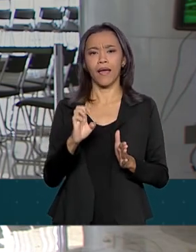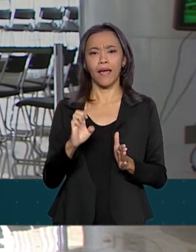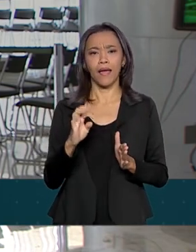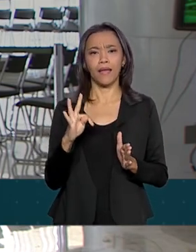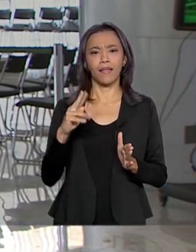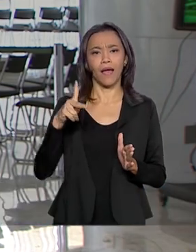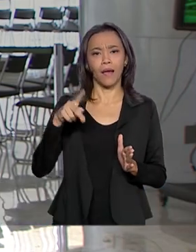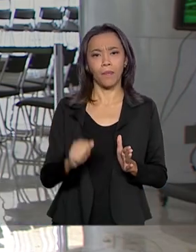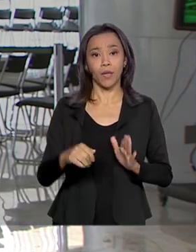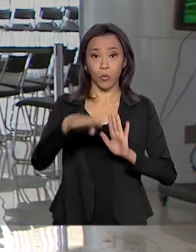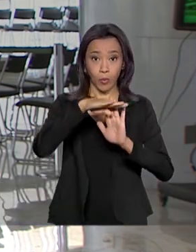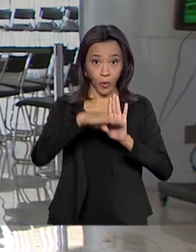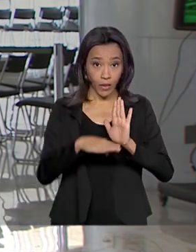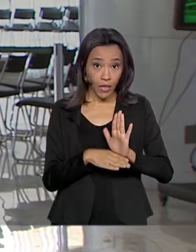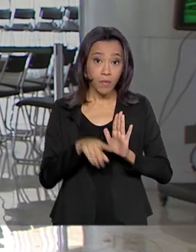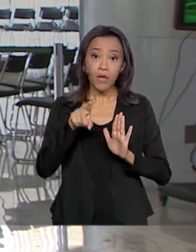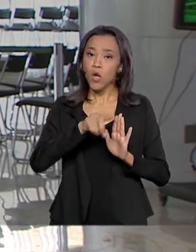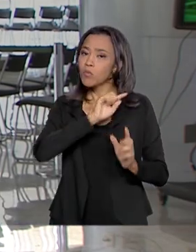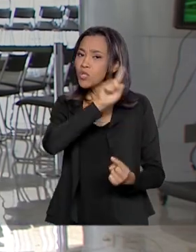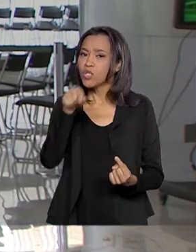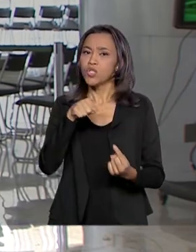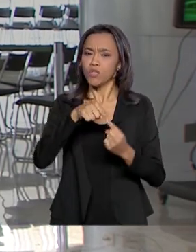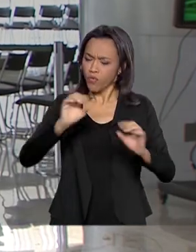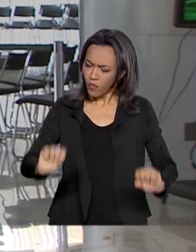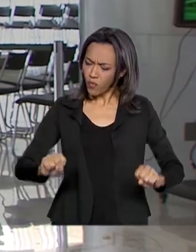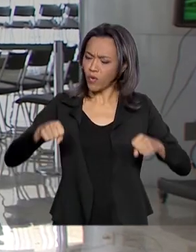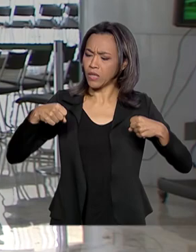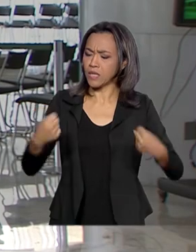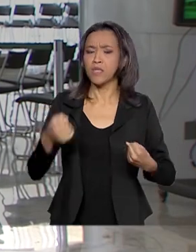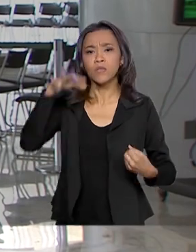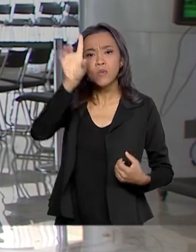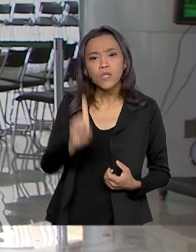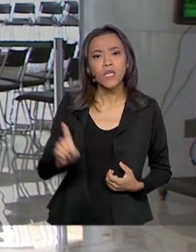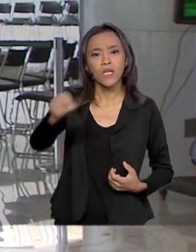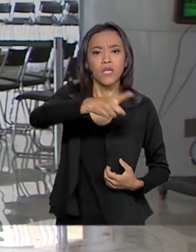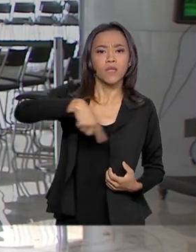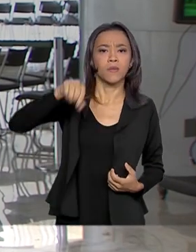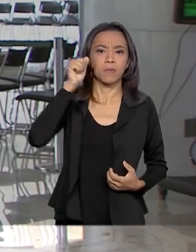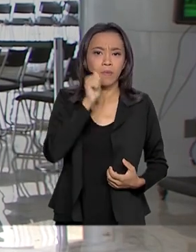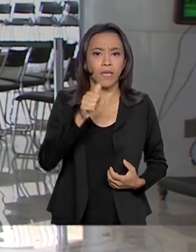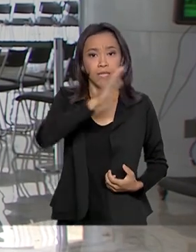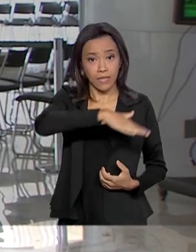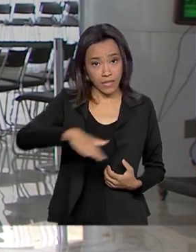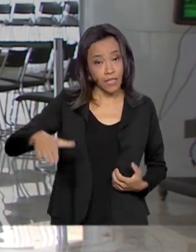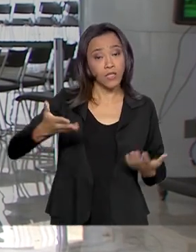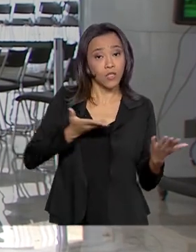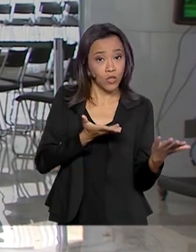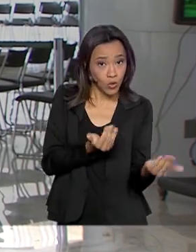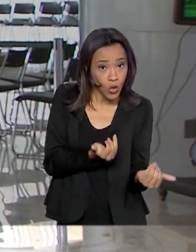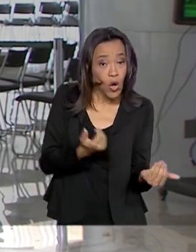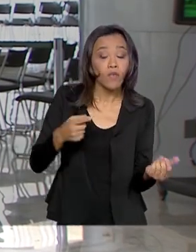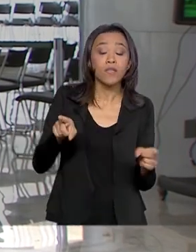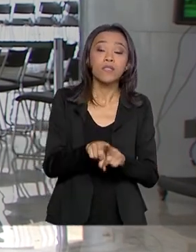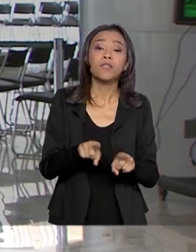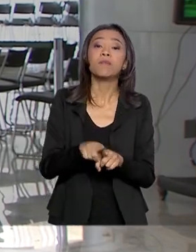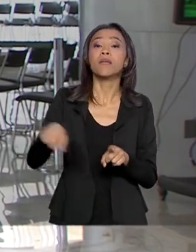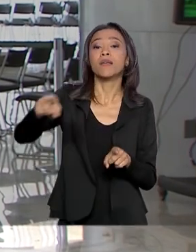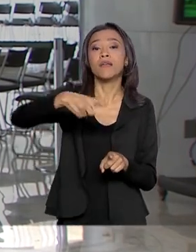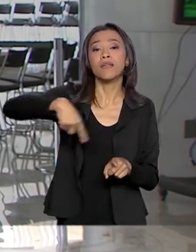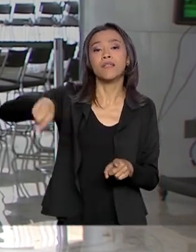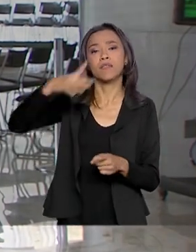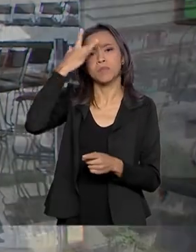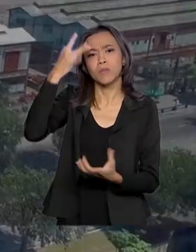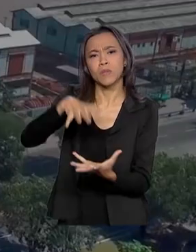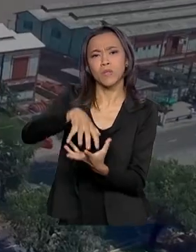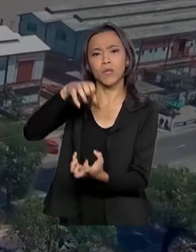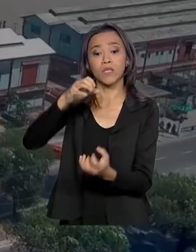tem como objetivo fortalecer os direitos das mulheres, das crianças, dos jovens e das pessoas idosas que vivem lá na ilha. O